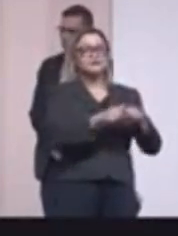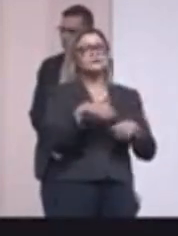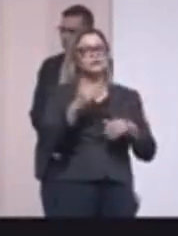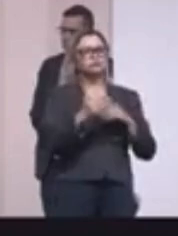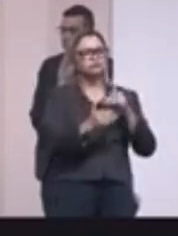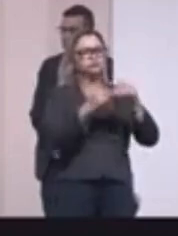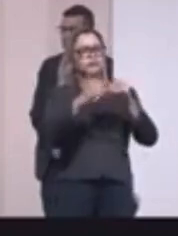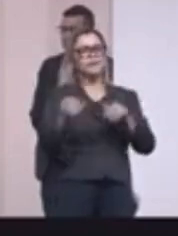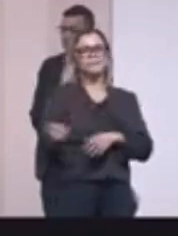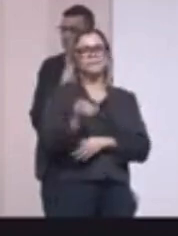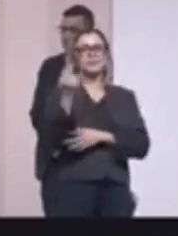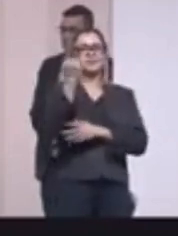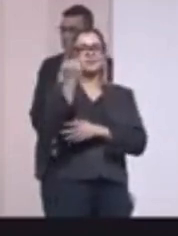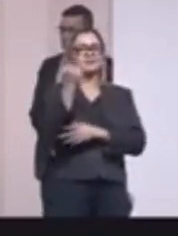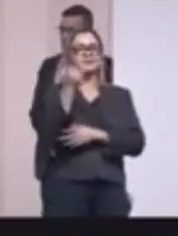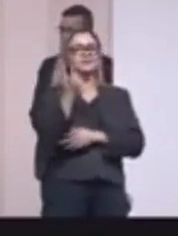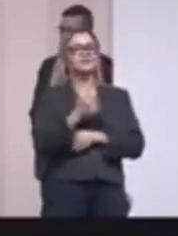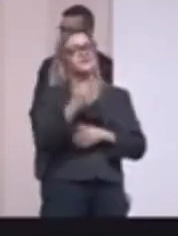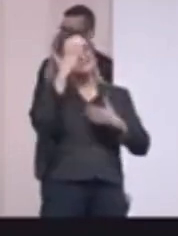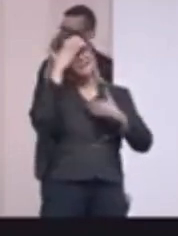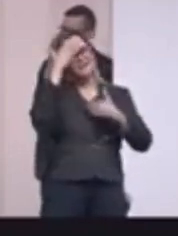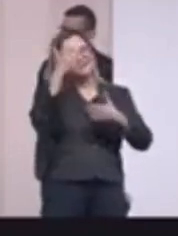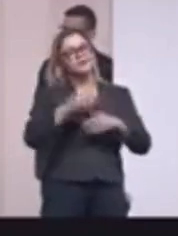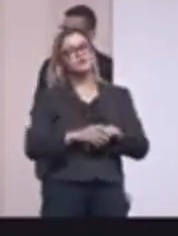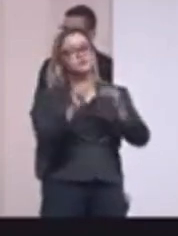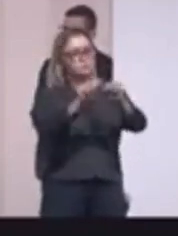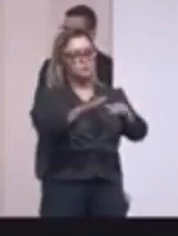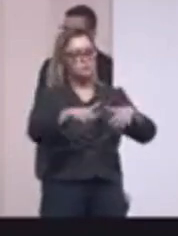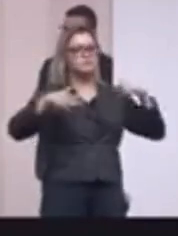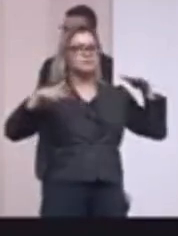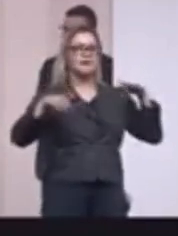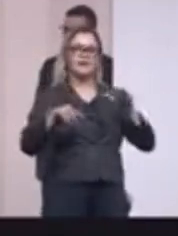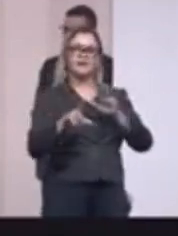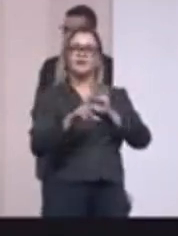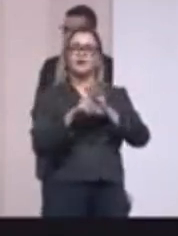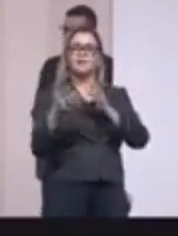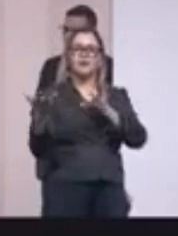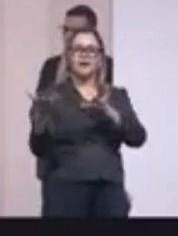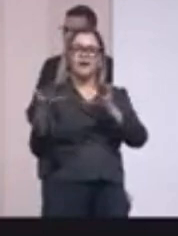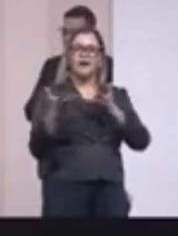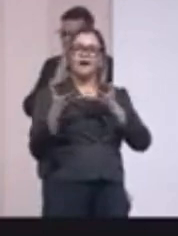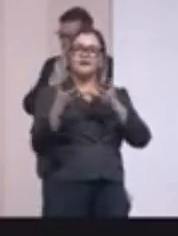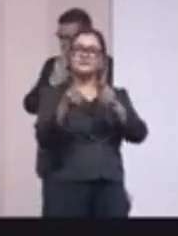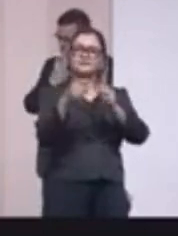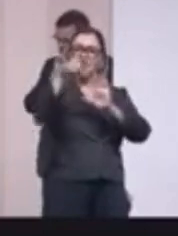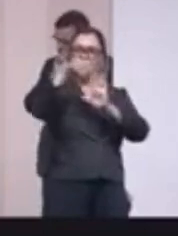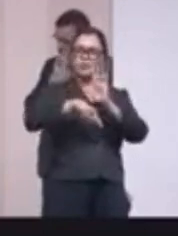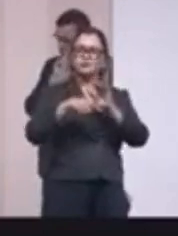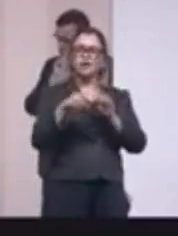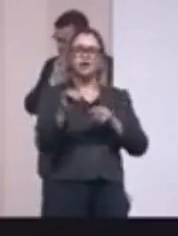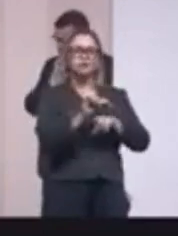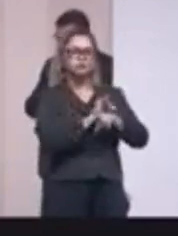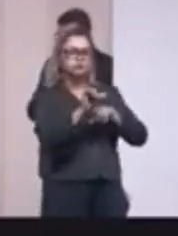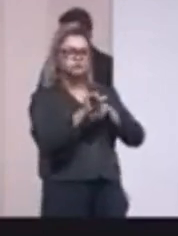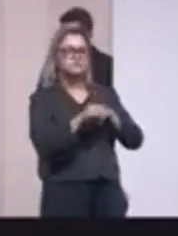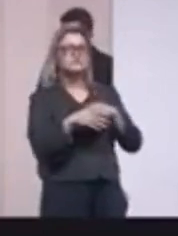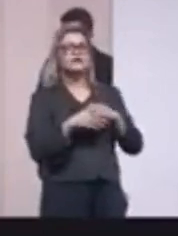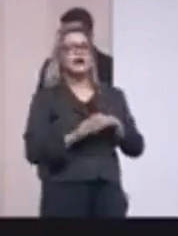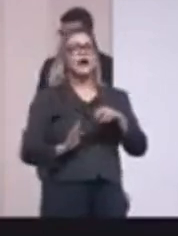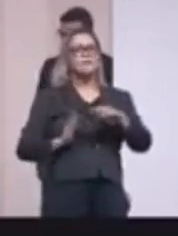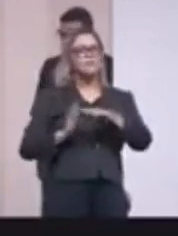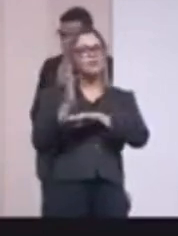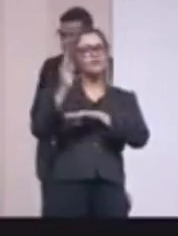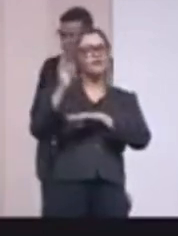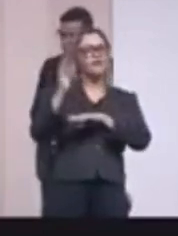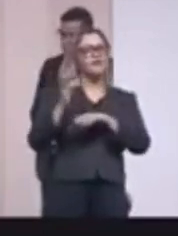um passo muito importante e agradeço aí à Assembleia por acolher o projeto, por aperfeiçoar o projeto, por aprovar o